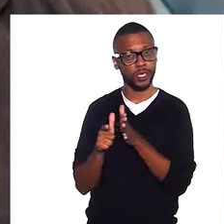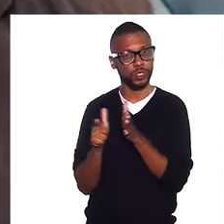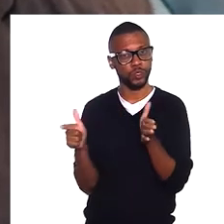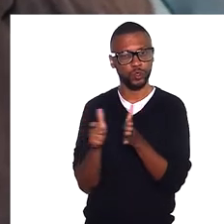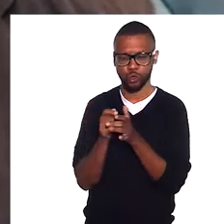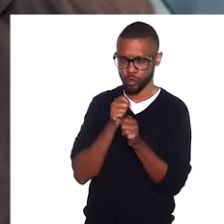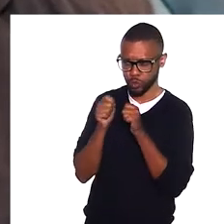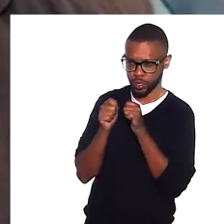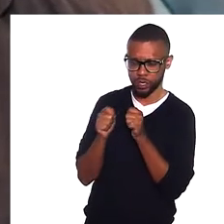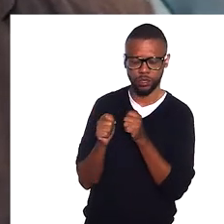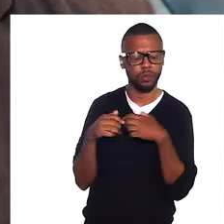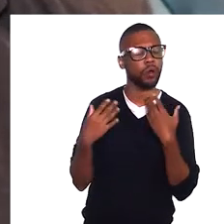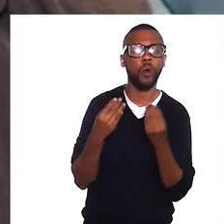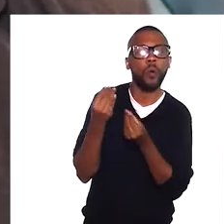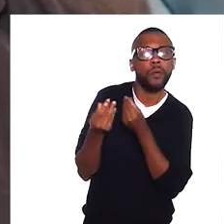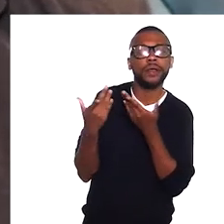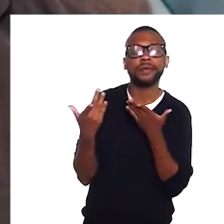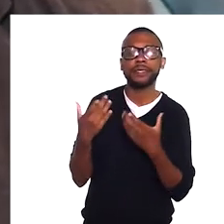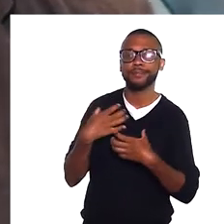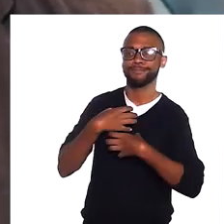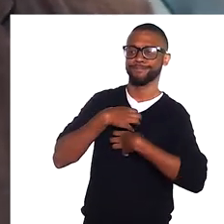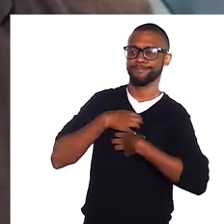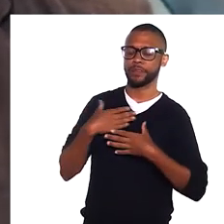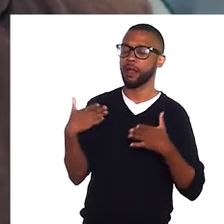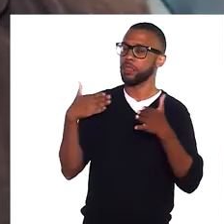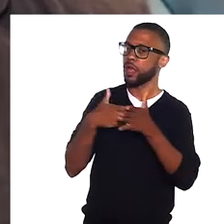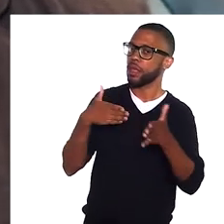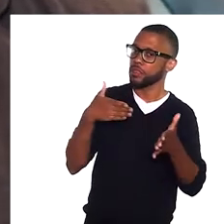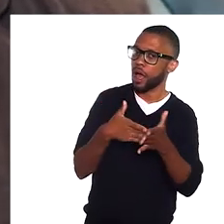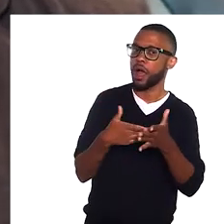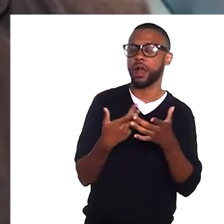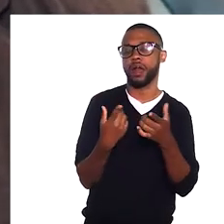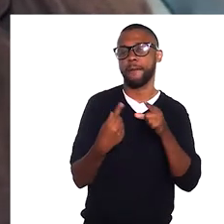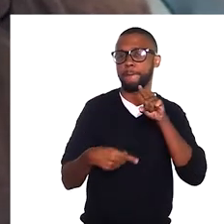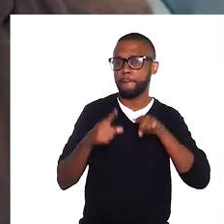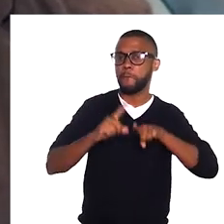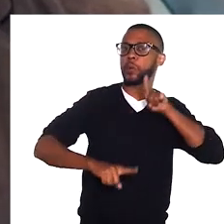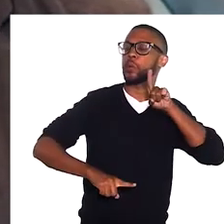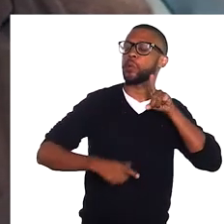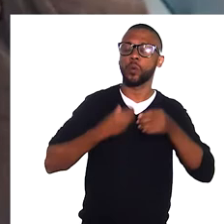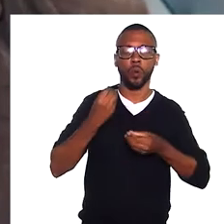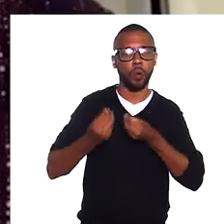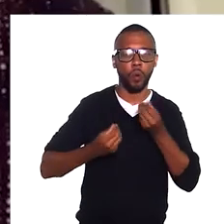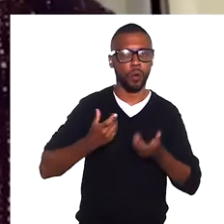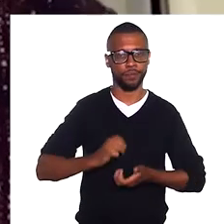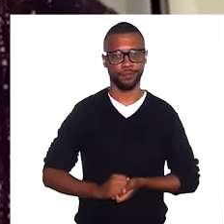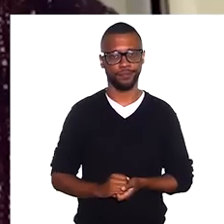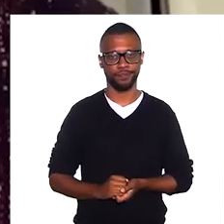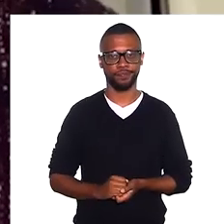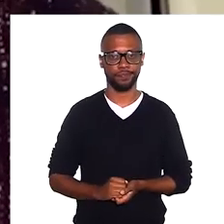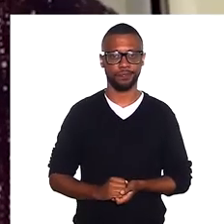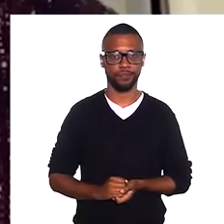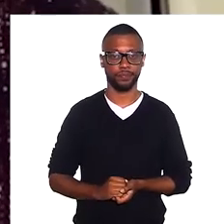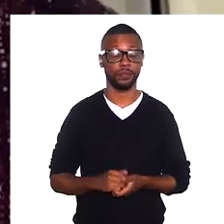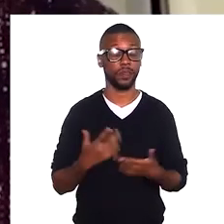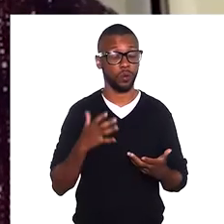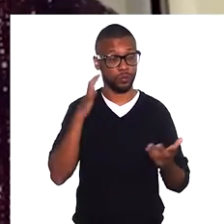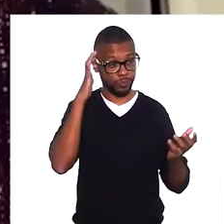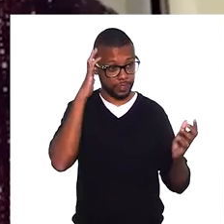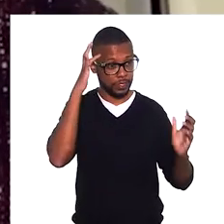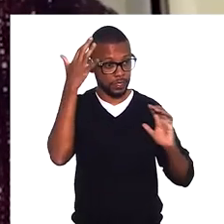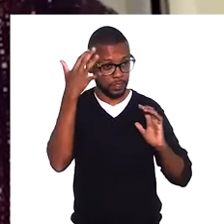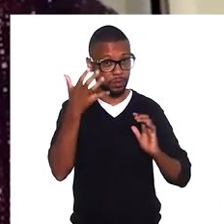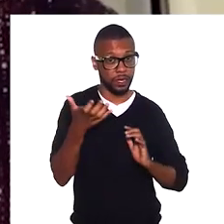Foi isso? Como é você encarou isso? Um obstáculo, desafio a ser superado? Olha, quando eu